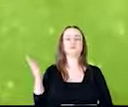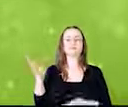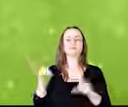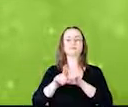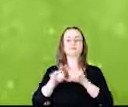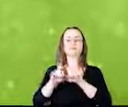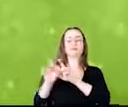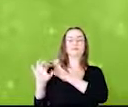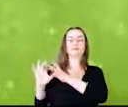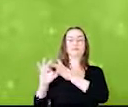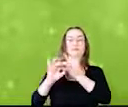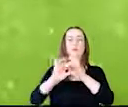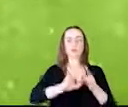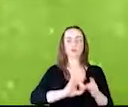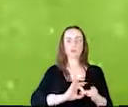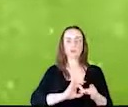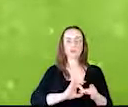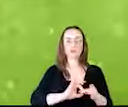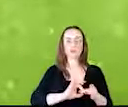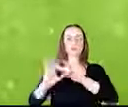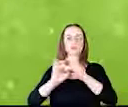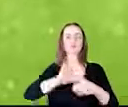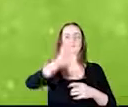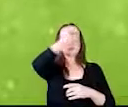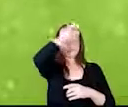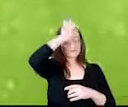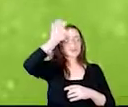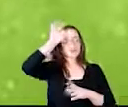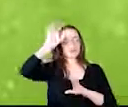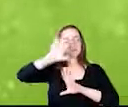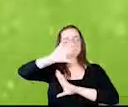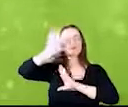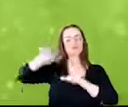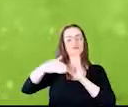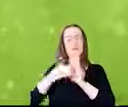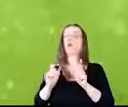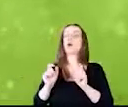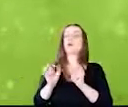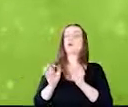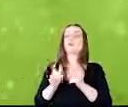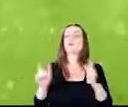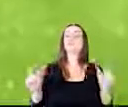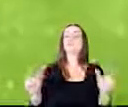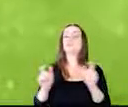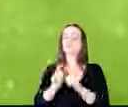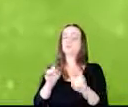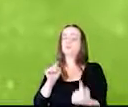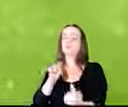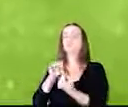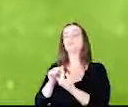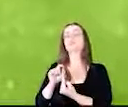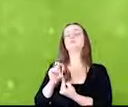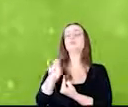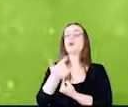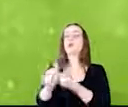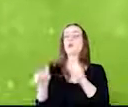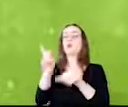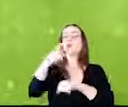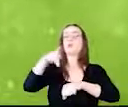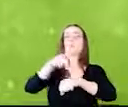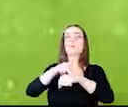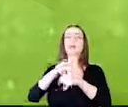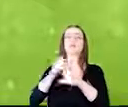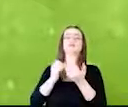da Amazônia total também, o tamanho da Amazônia em relação a outros países, principalmente